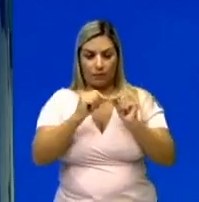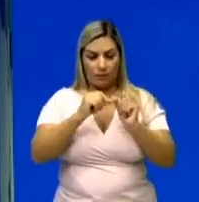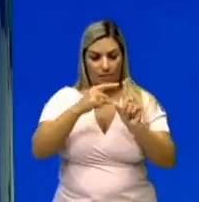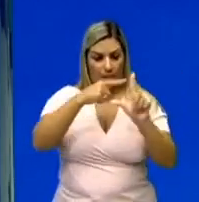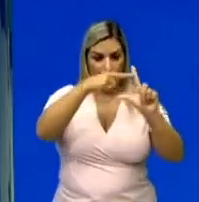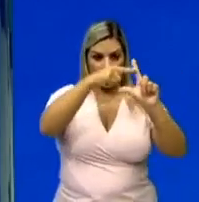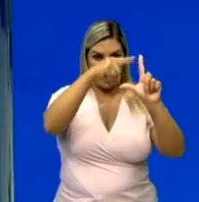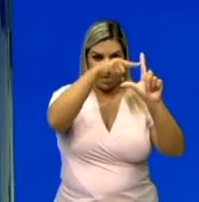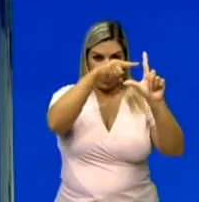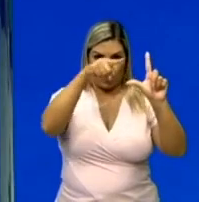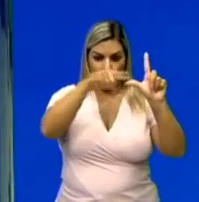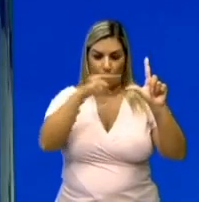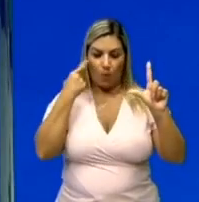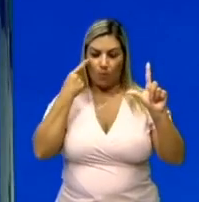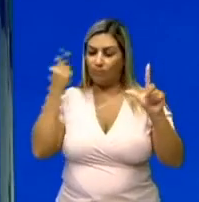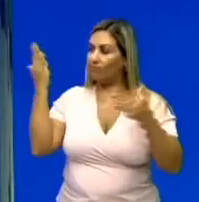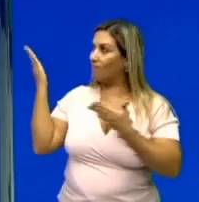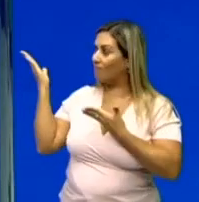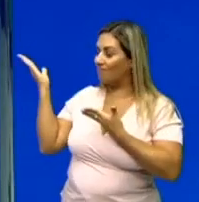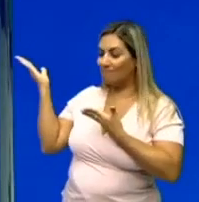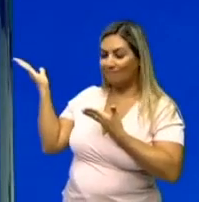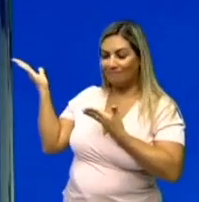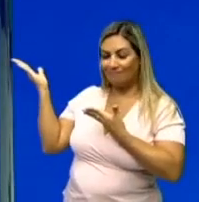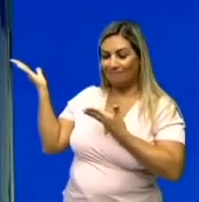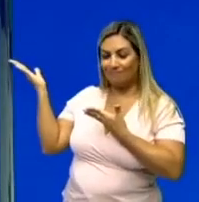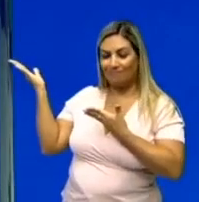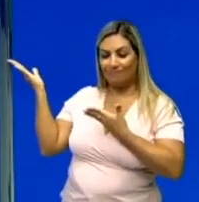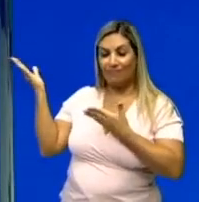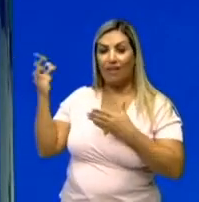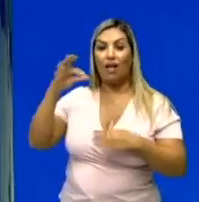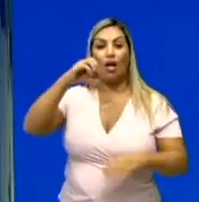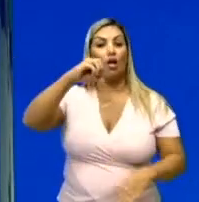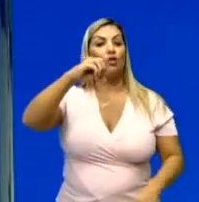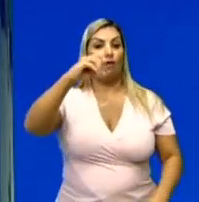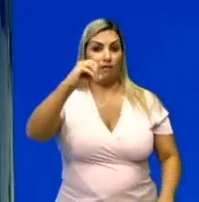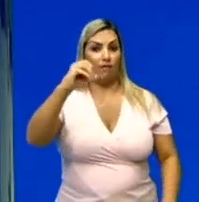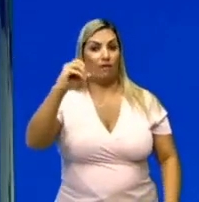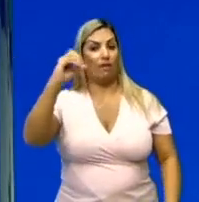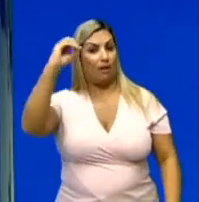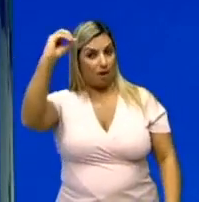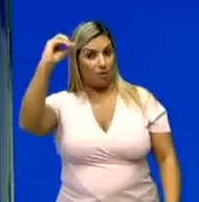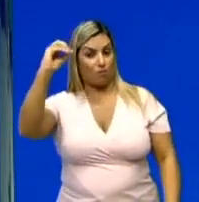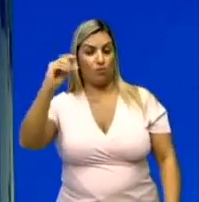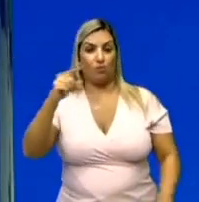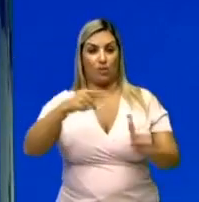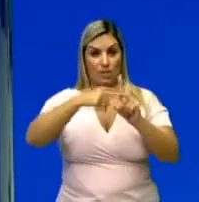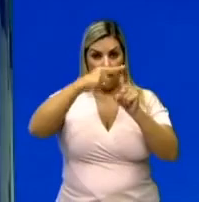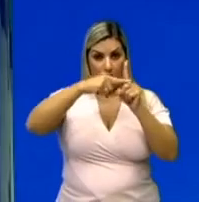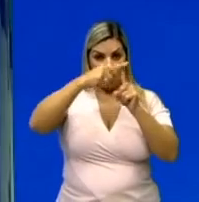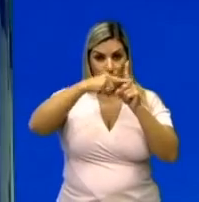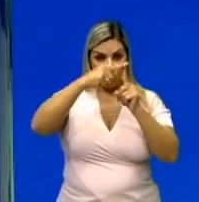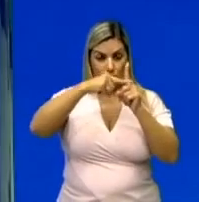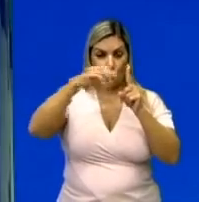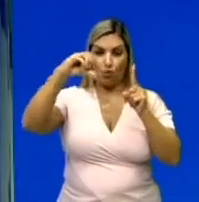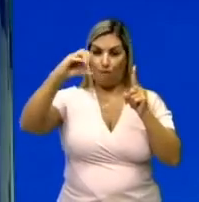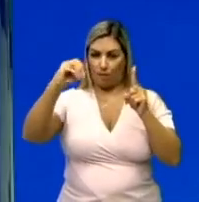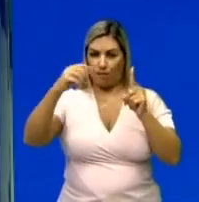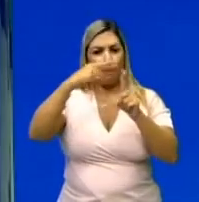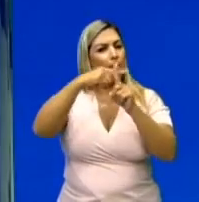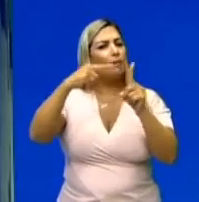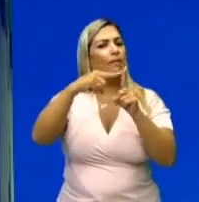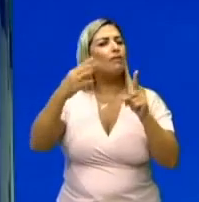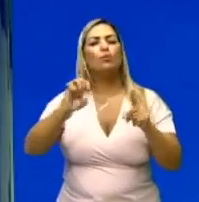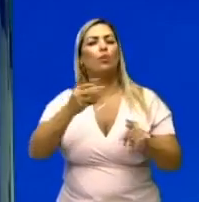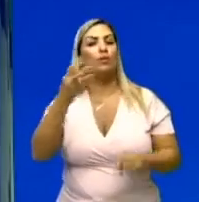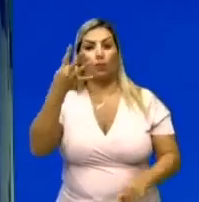esse ângulo aqui, olha. Que ângulo é esse, pessoal? 90 graus. Se eu pego a metade dele, vai ficar quanto?